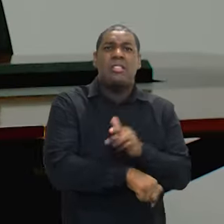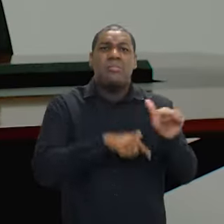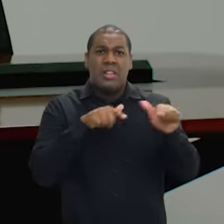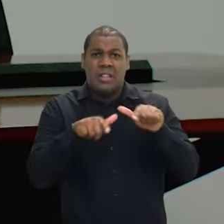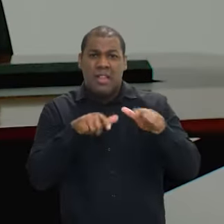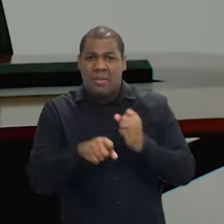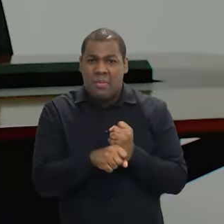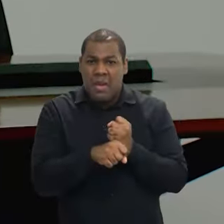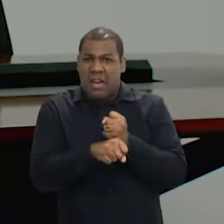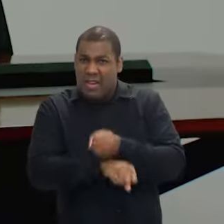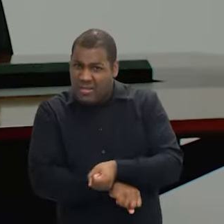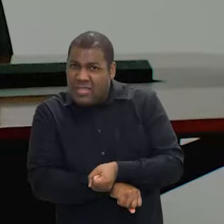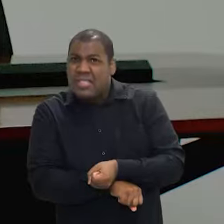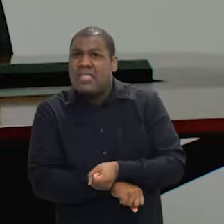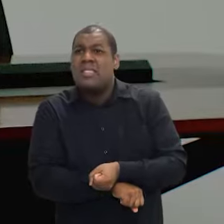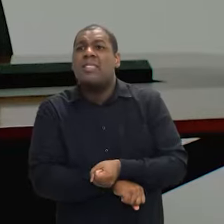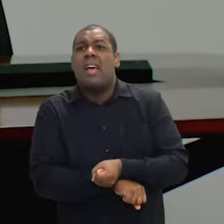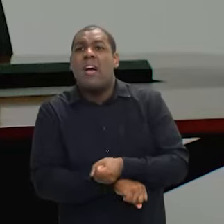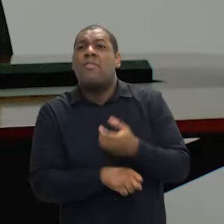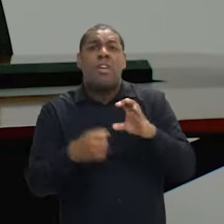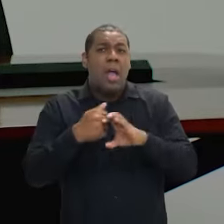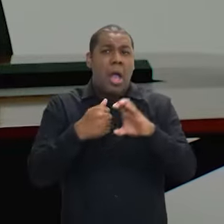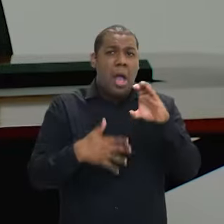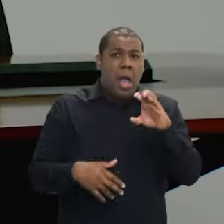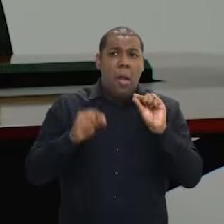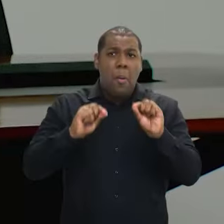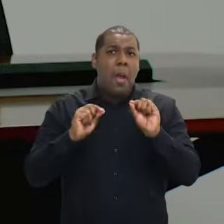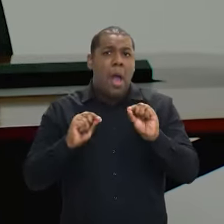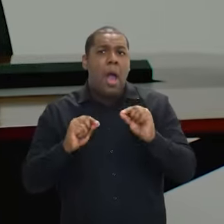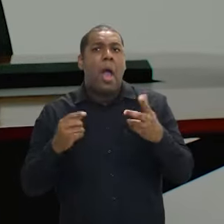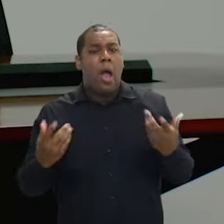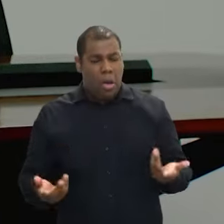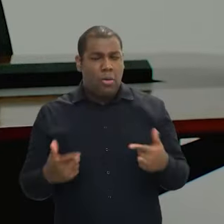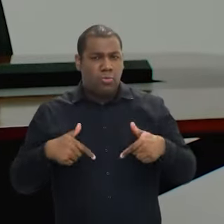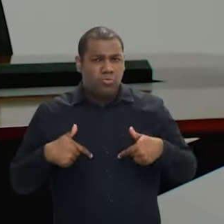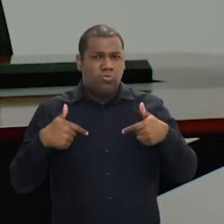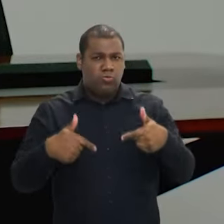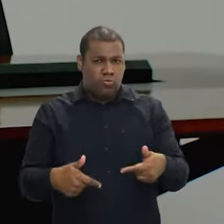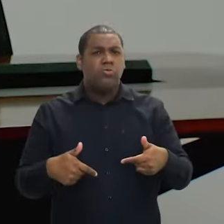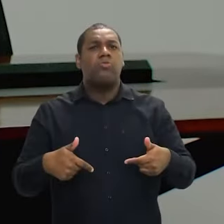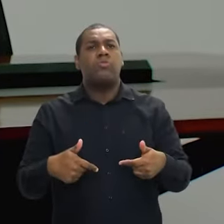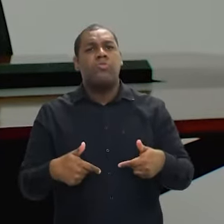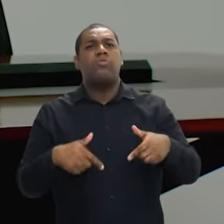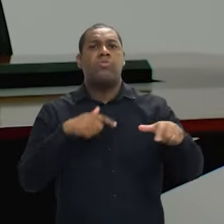que a gente subjugue e explore as pessoas a um nível de